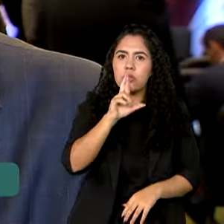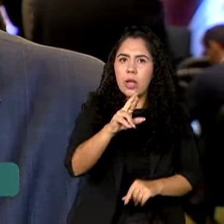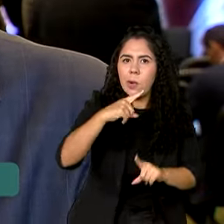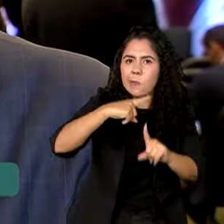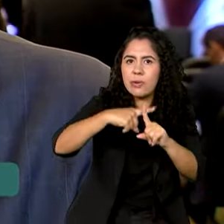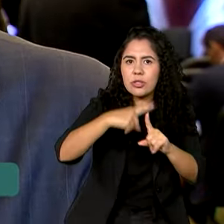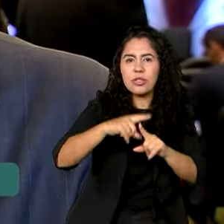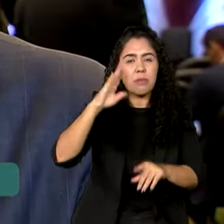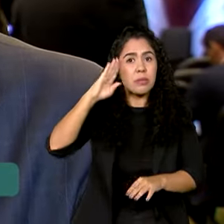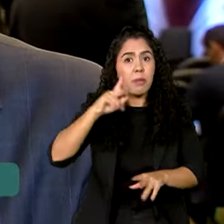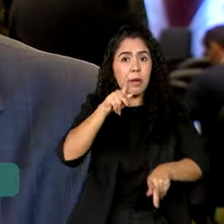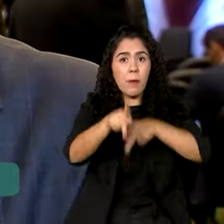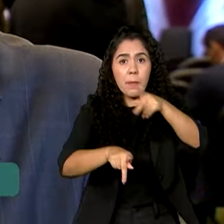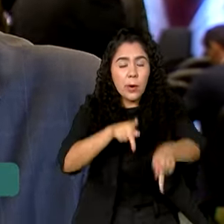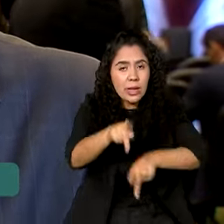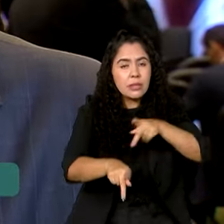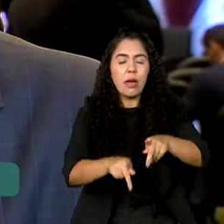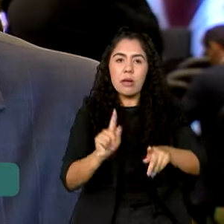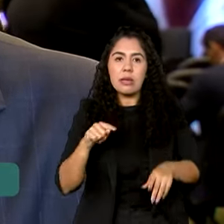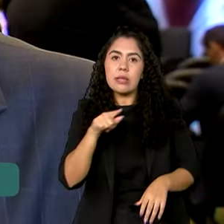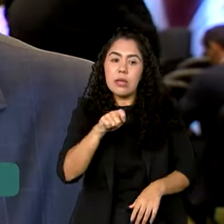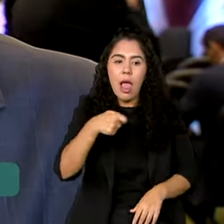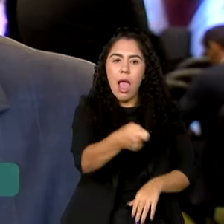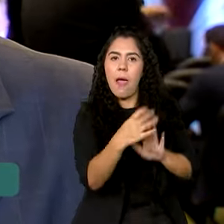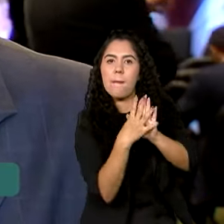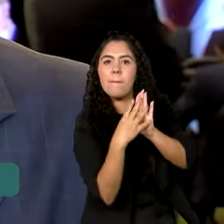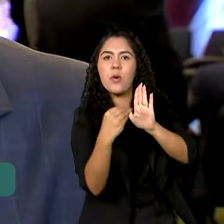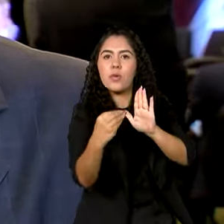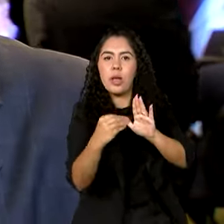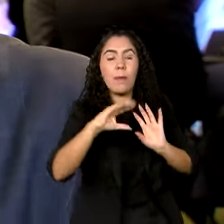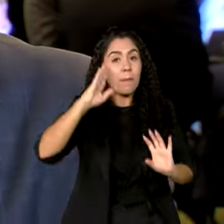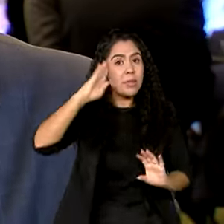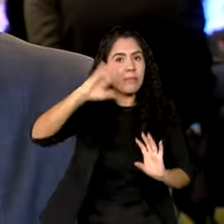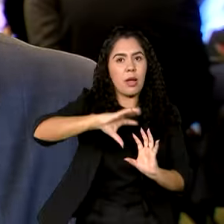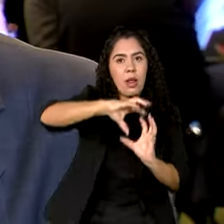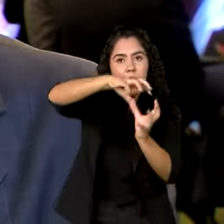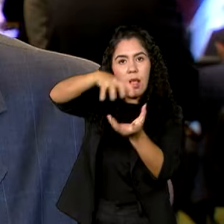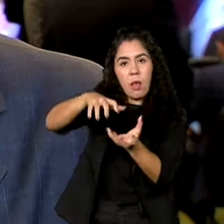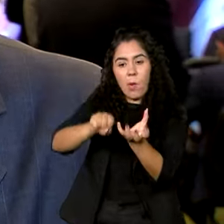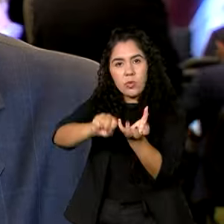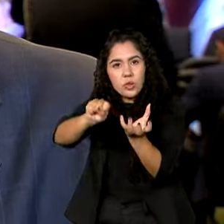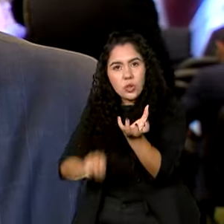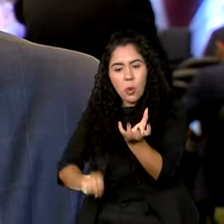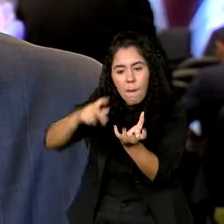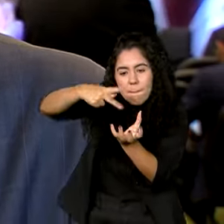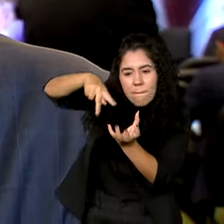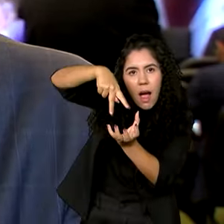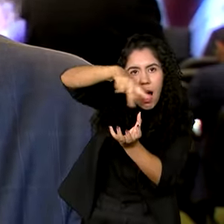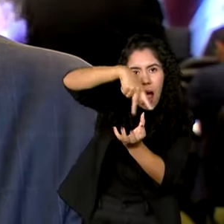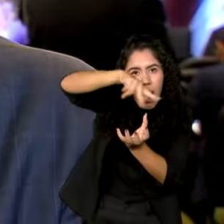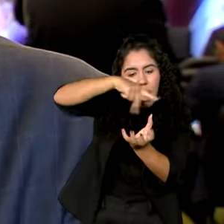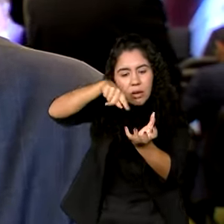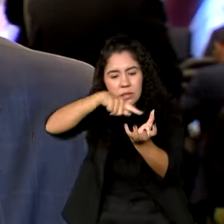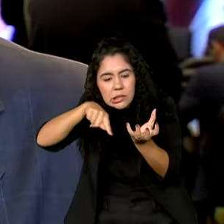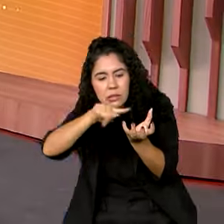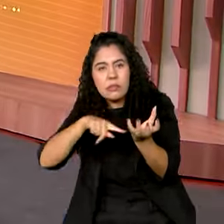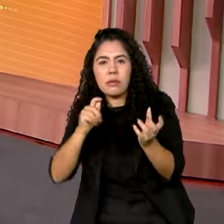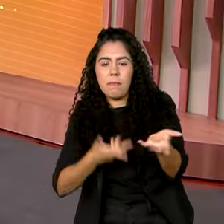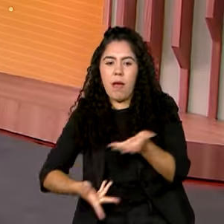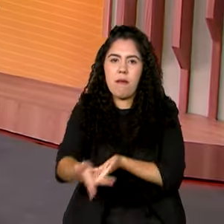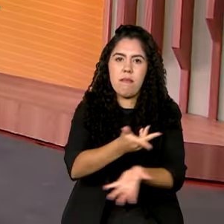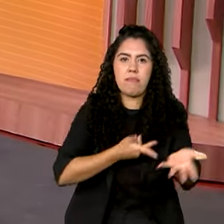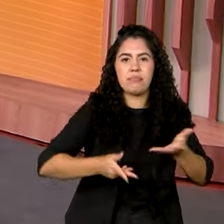pessoas, e que nós temos isso como exemplos no Sul, ou seja, em países do Sul, e que podemos compartilhar uns com os outros.